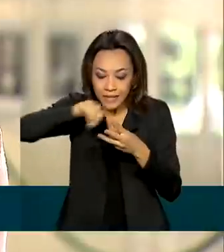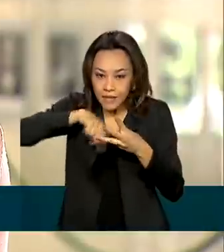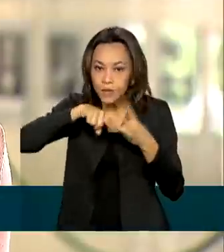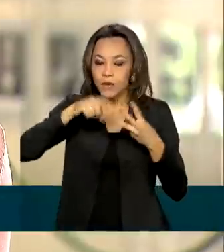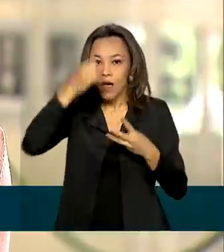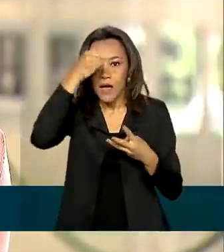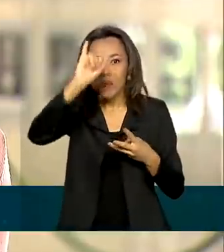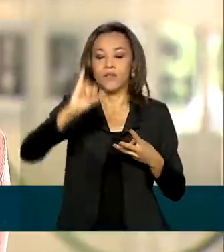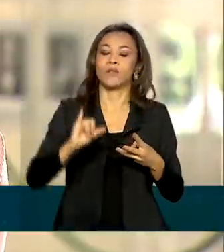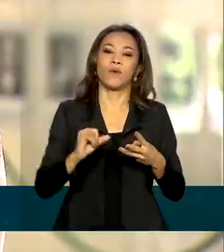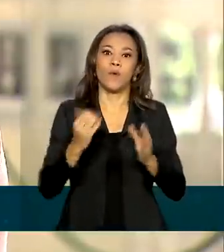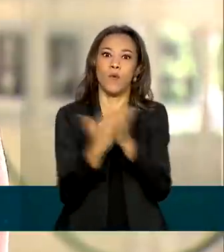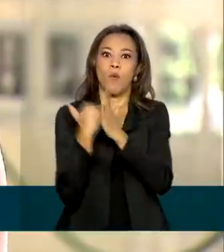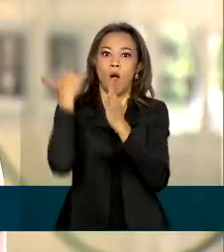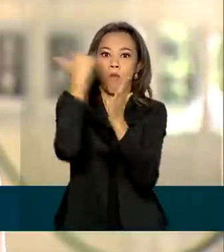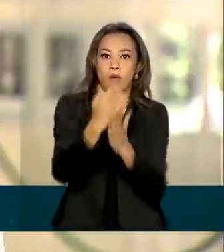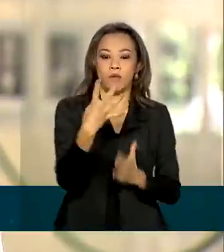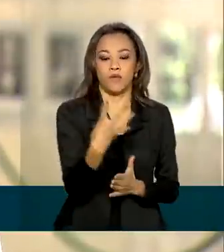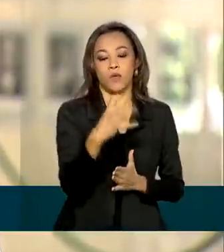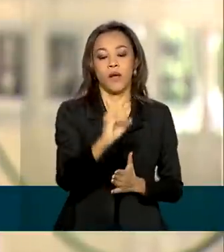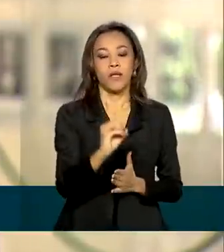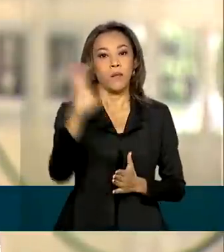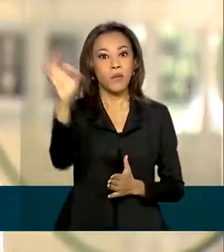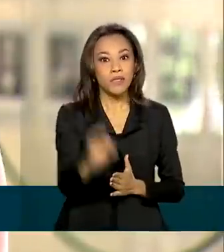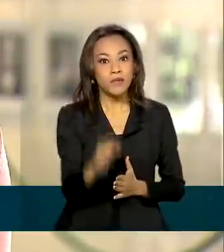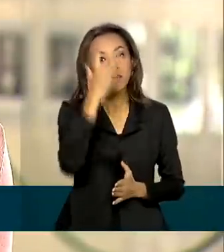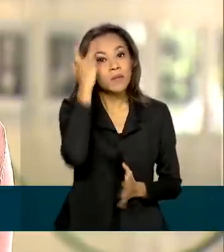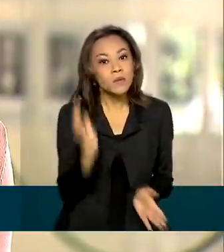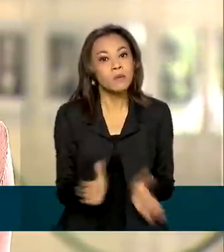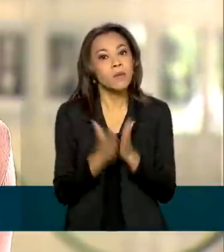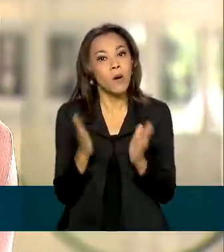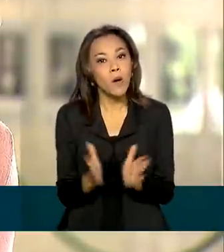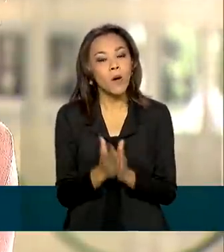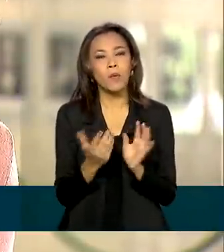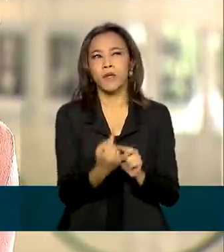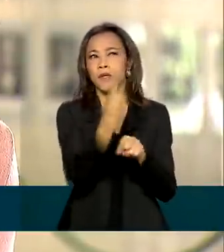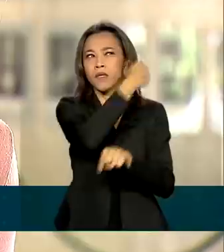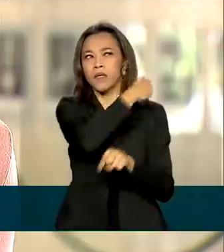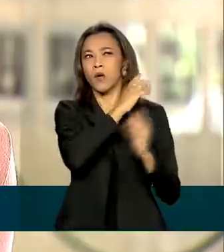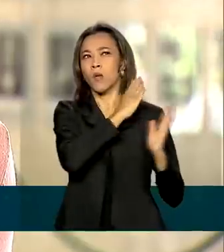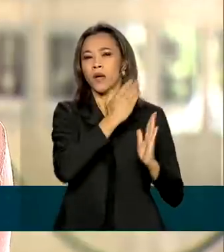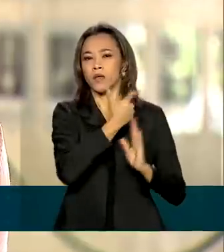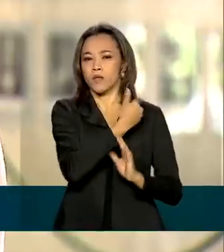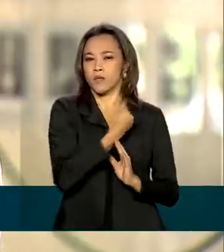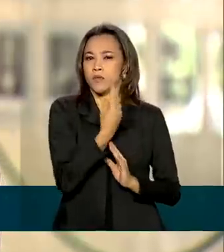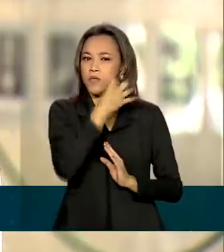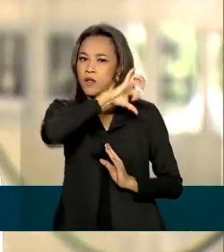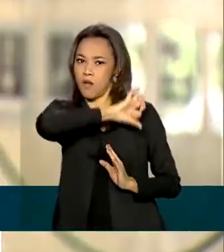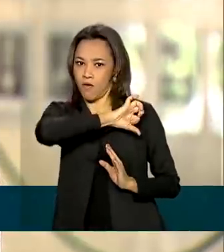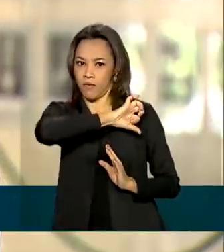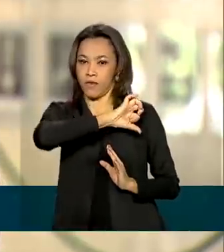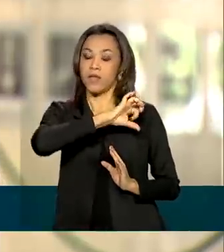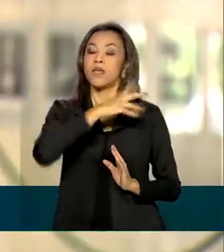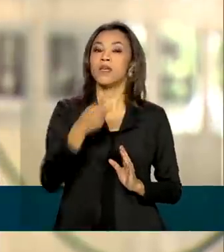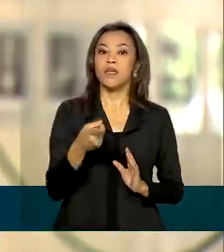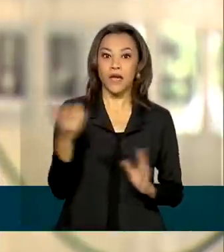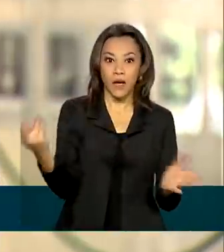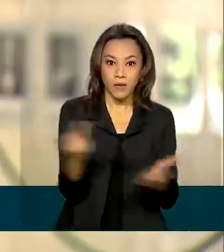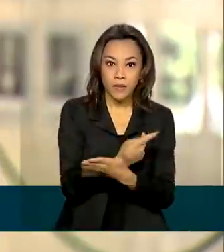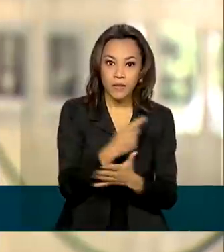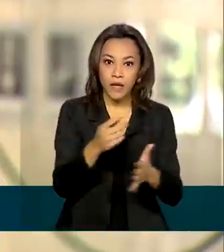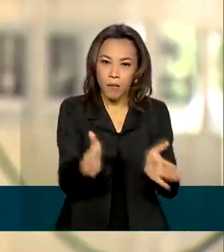de 40% no número de pobres no Brasil em relação a 2019 e fizeram com que a pobreza